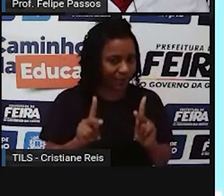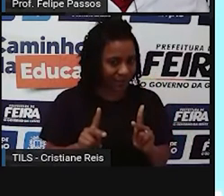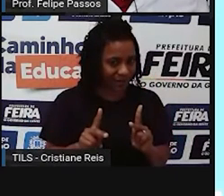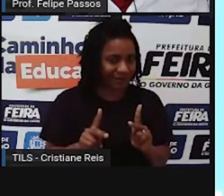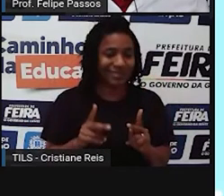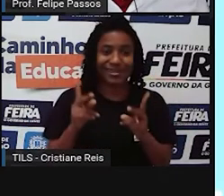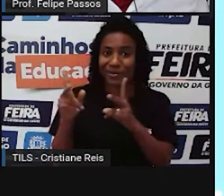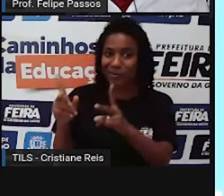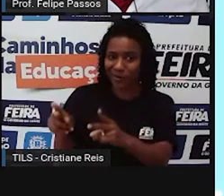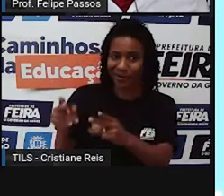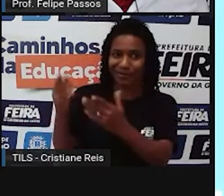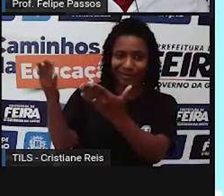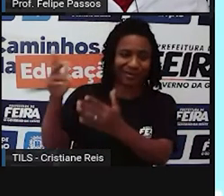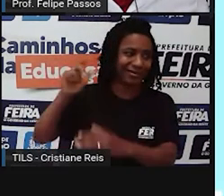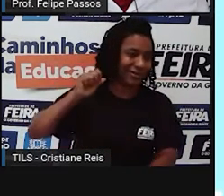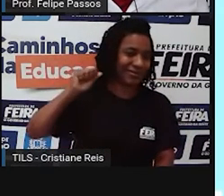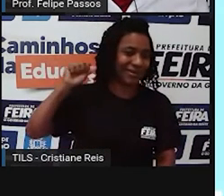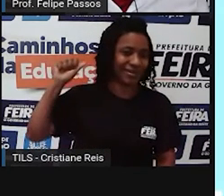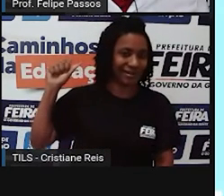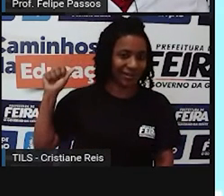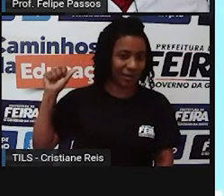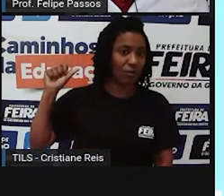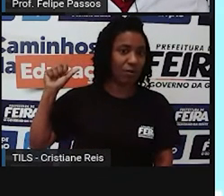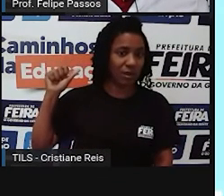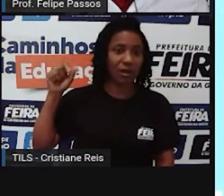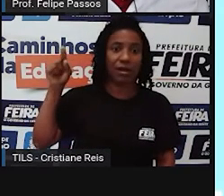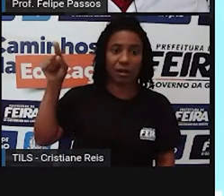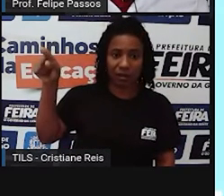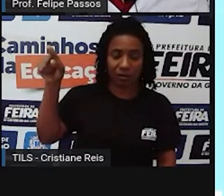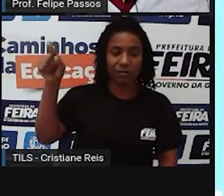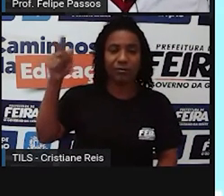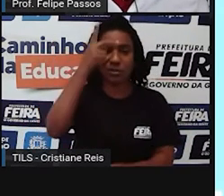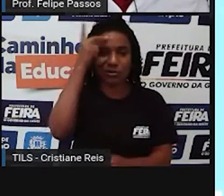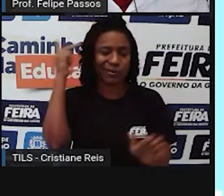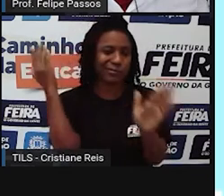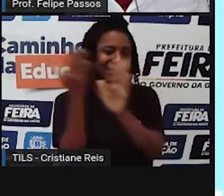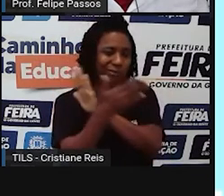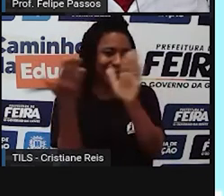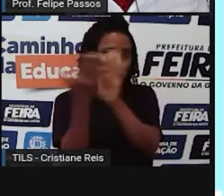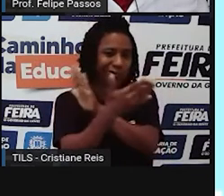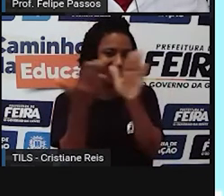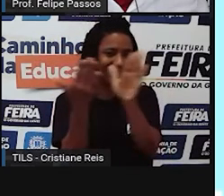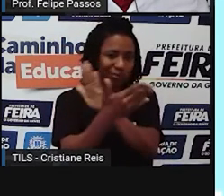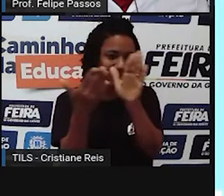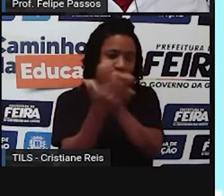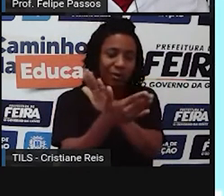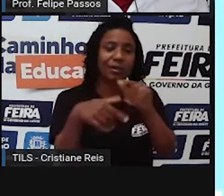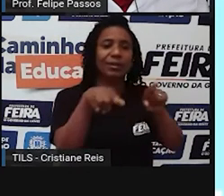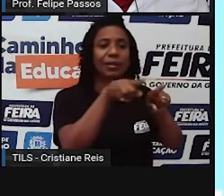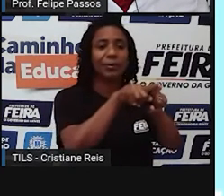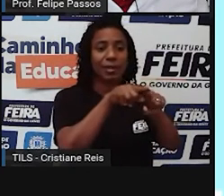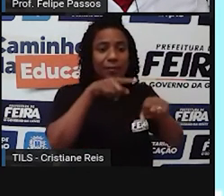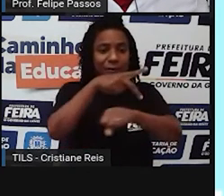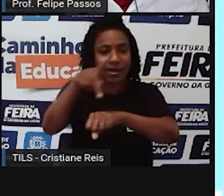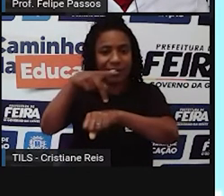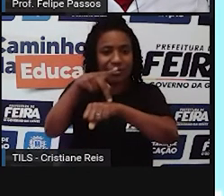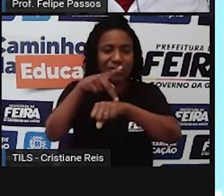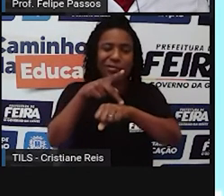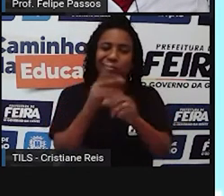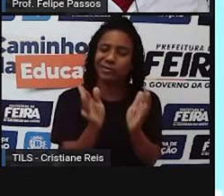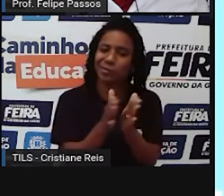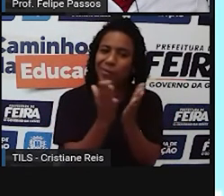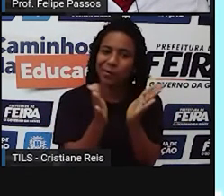Países muito pobres, eles têm pessoas fugindo, tentando buscar uma vida com melhores condições,